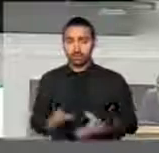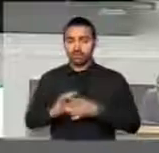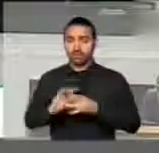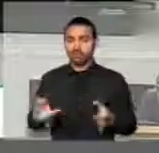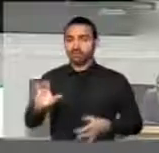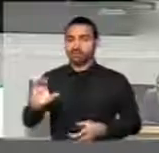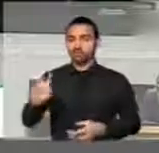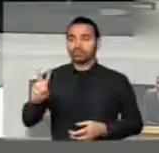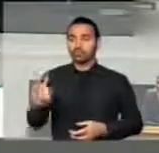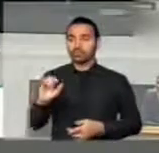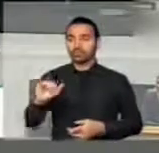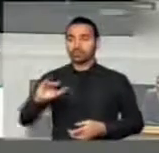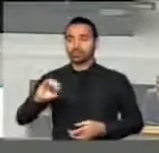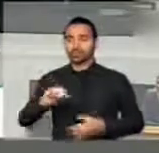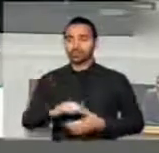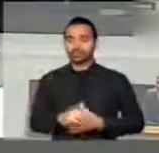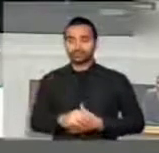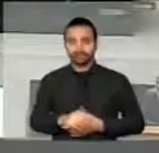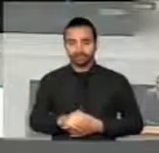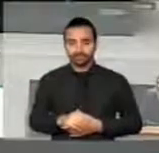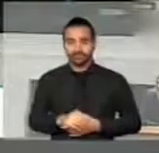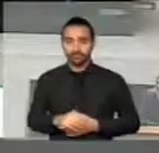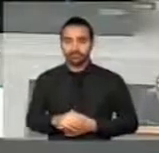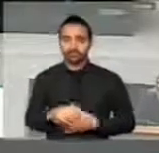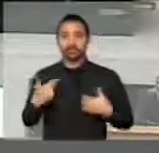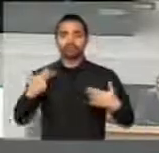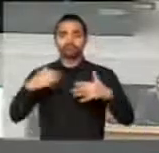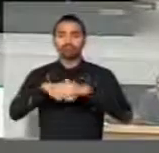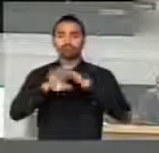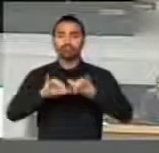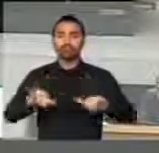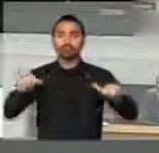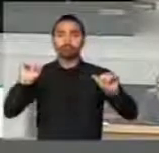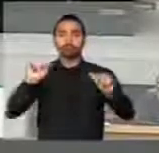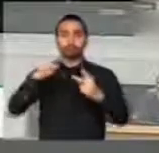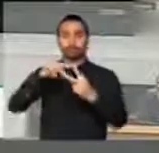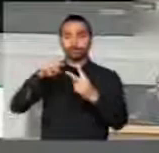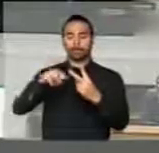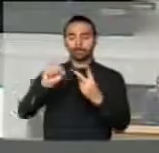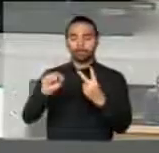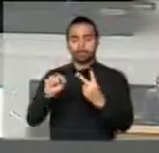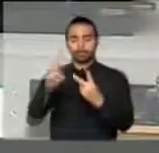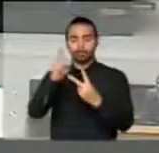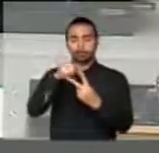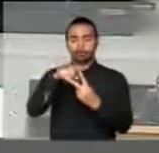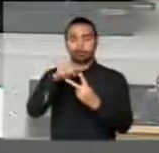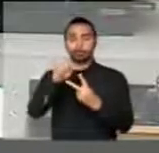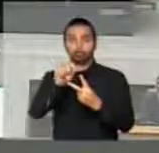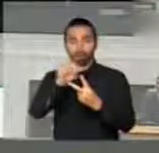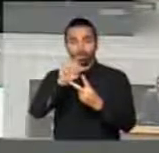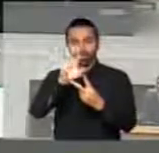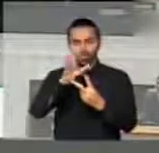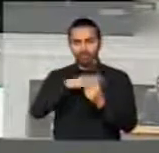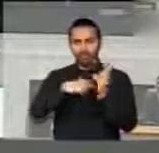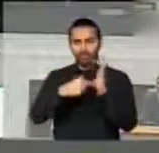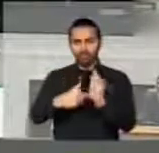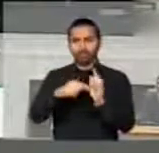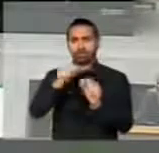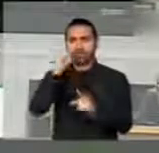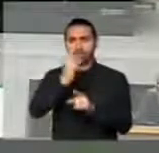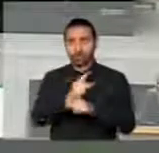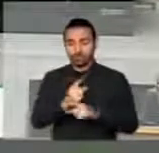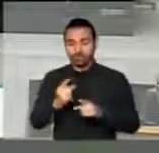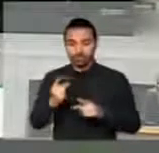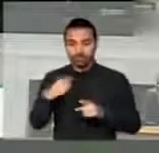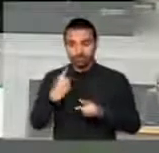O deputado Chico Alencar, um minuto. Presidente Zalzi, quero registrar nos anais da casa dois pronunciamentos. O primeiro que relata o encontro